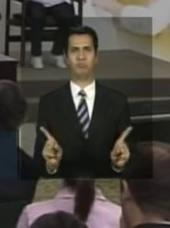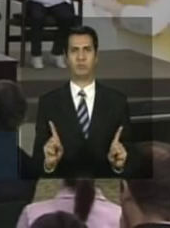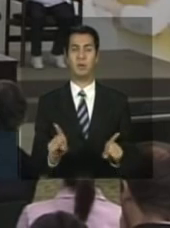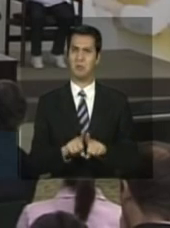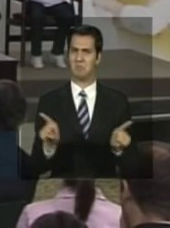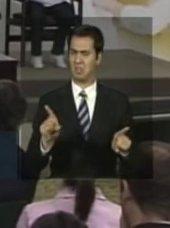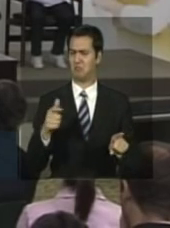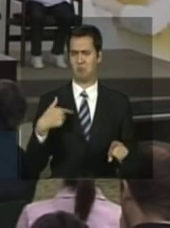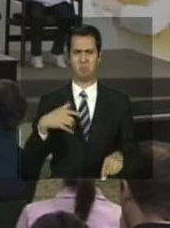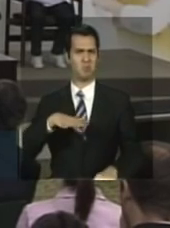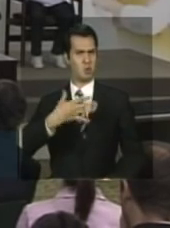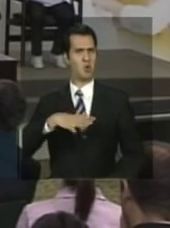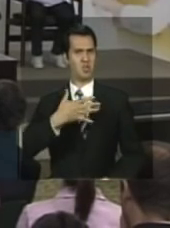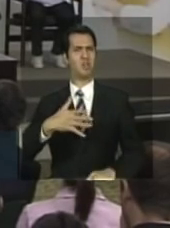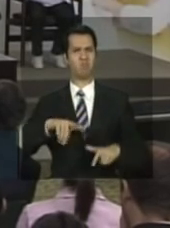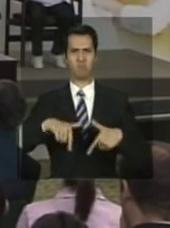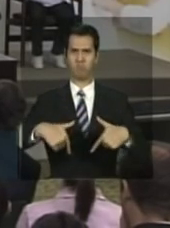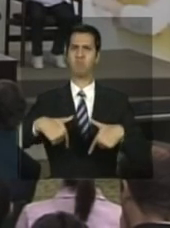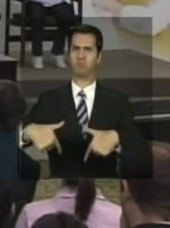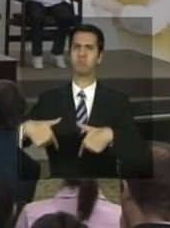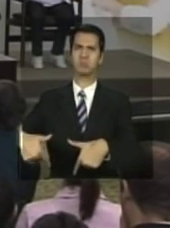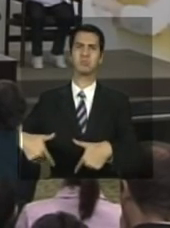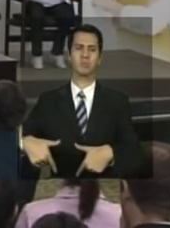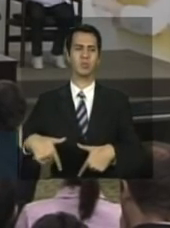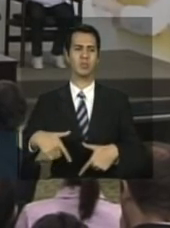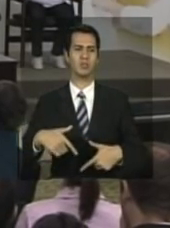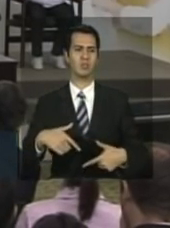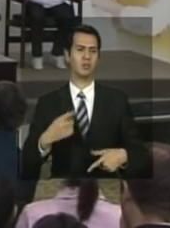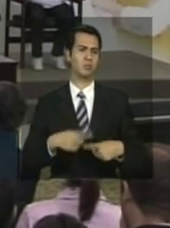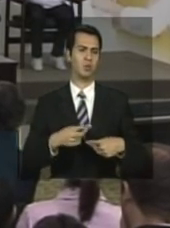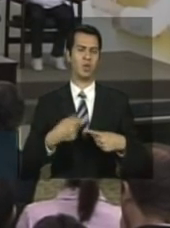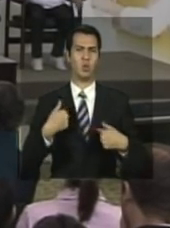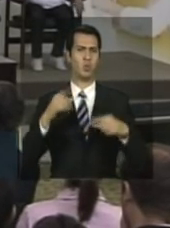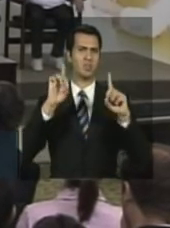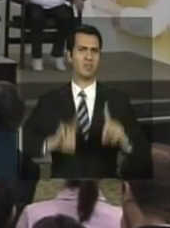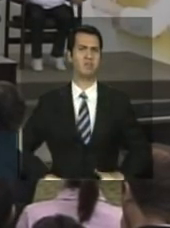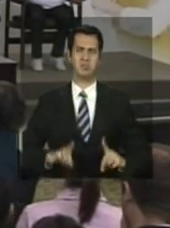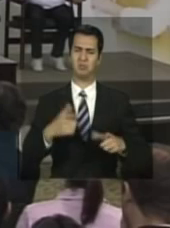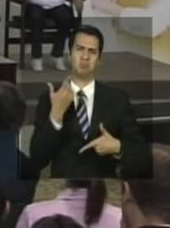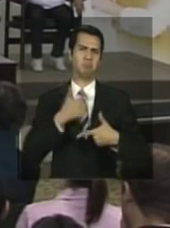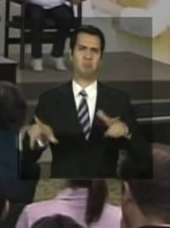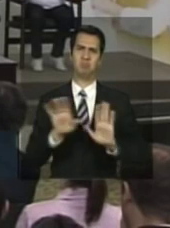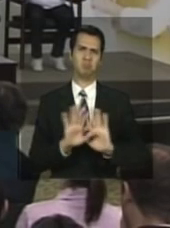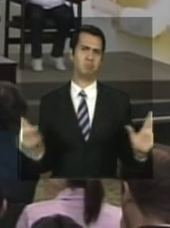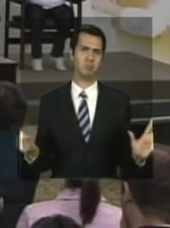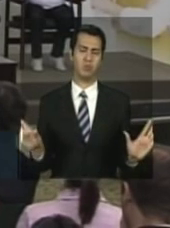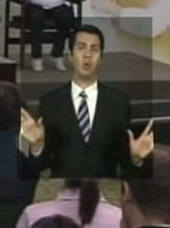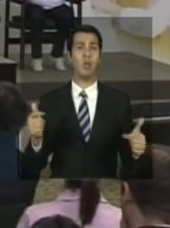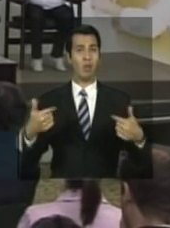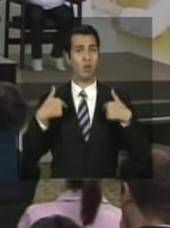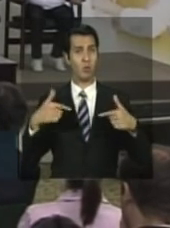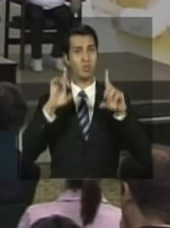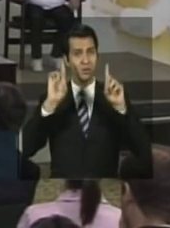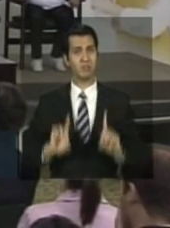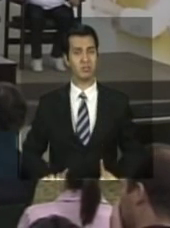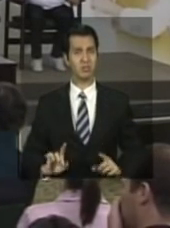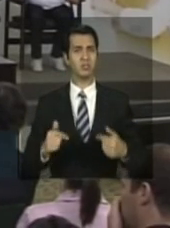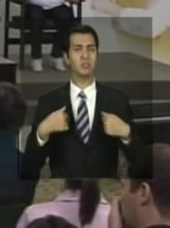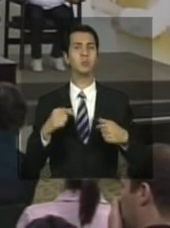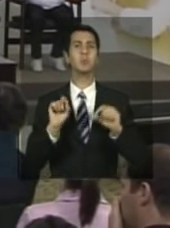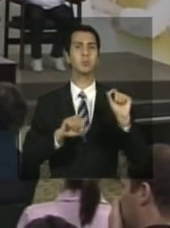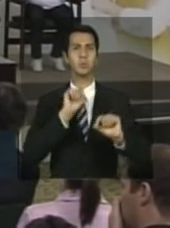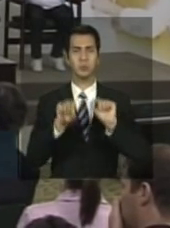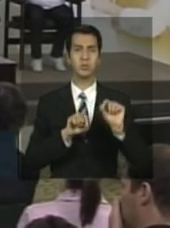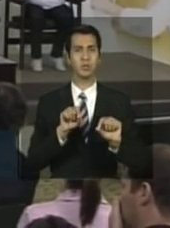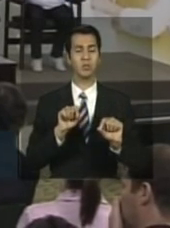deixava me abater, por isso, não. Nunca me deixei me abater pela deficiência, pelo contrário, a deficiência, para mim, era